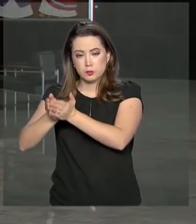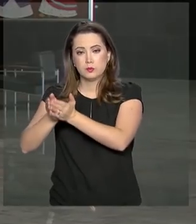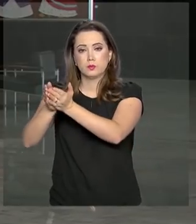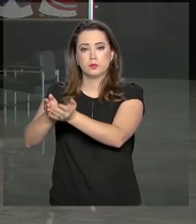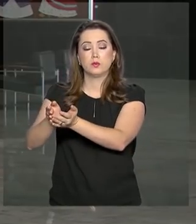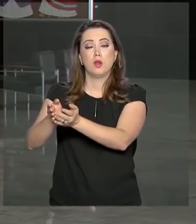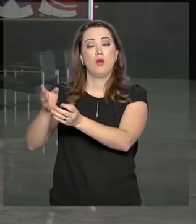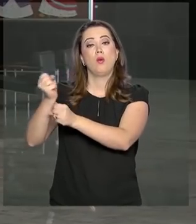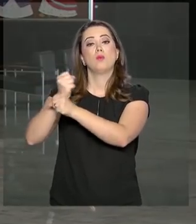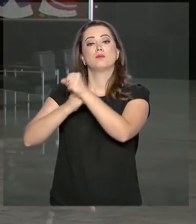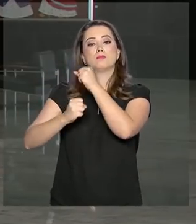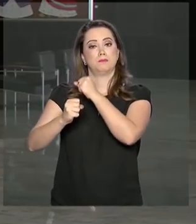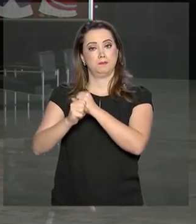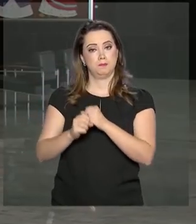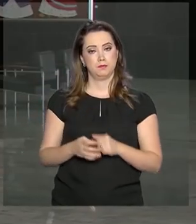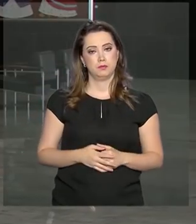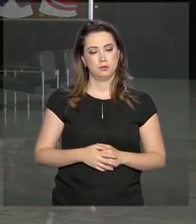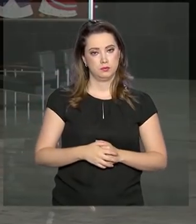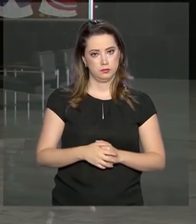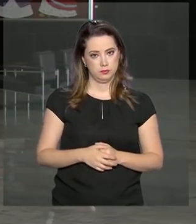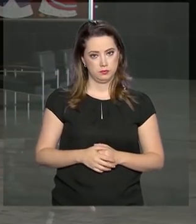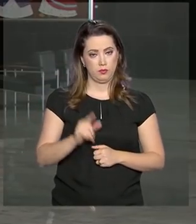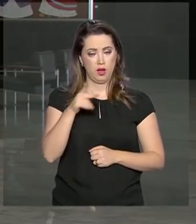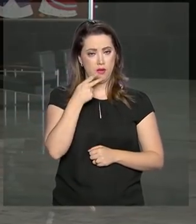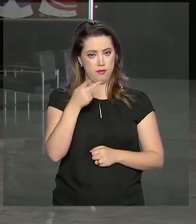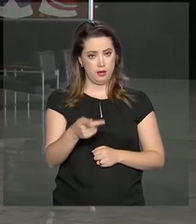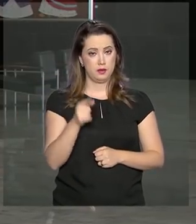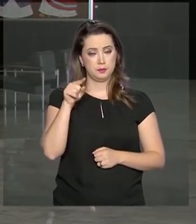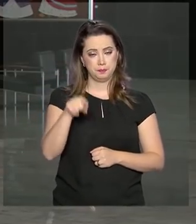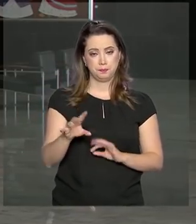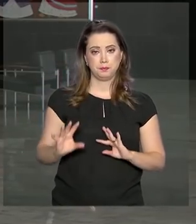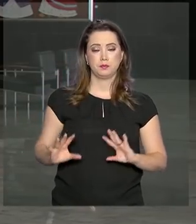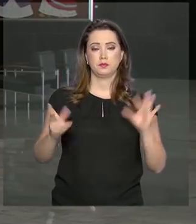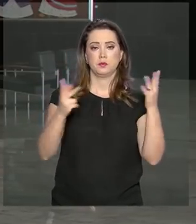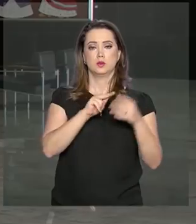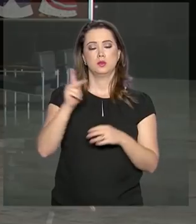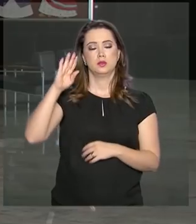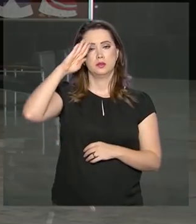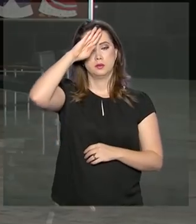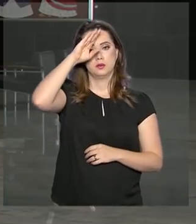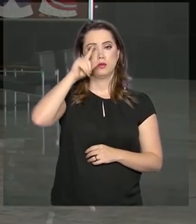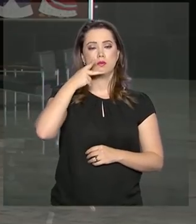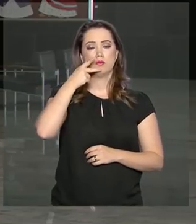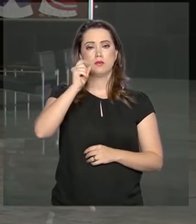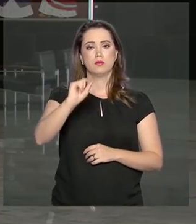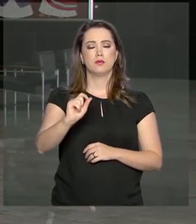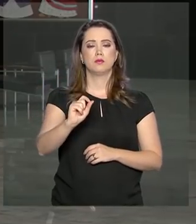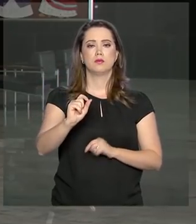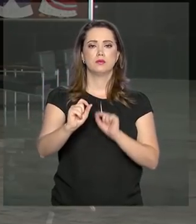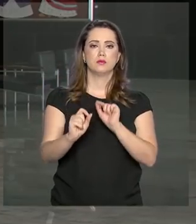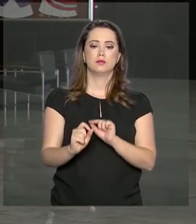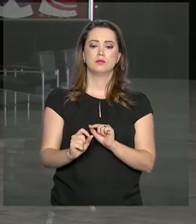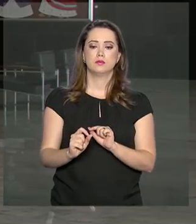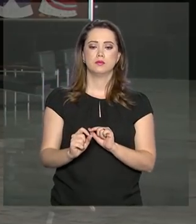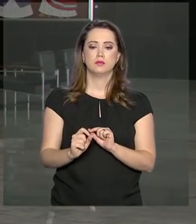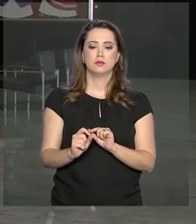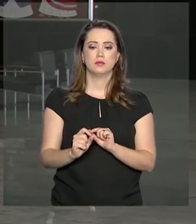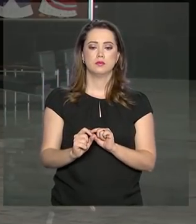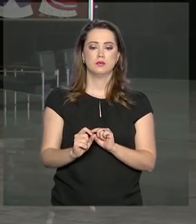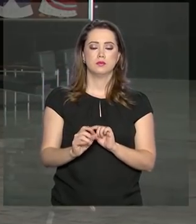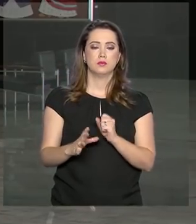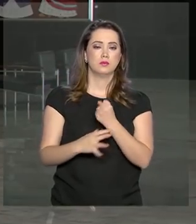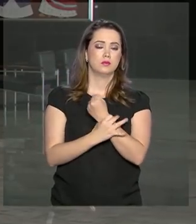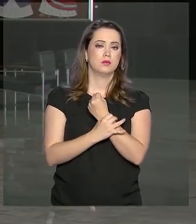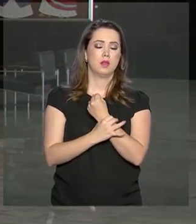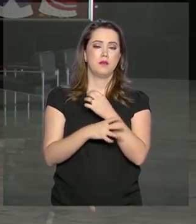passado. Durante o discurso nessa cerimônia, o presidente Jair Bolsonaro garantiu a